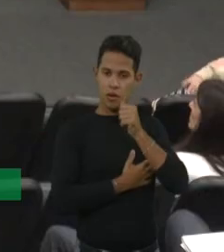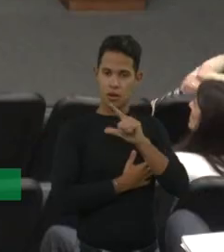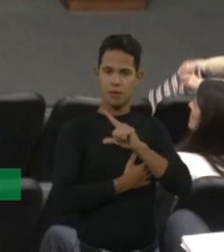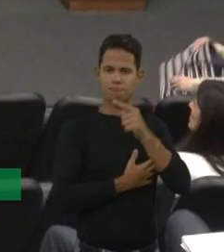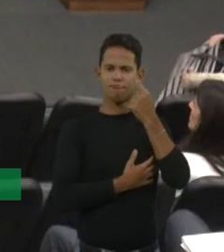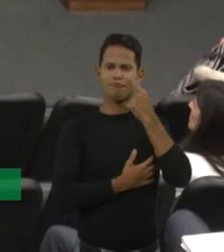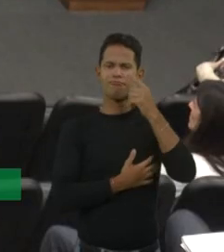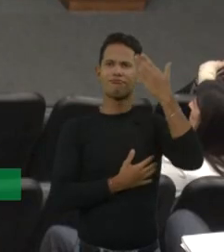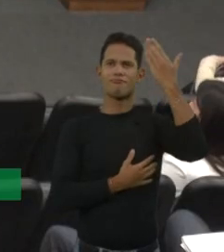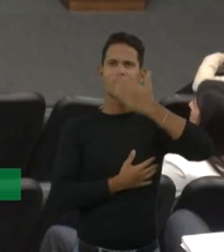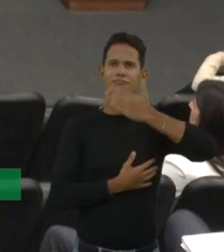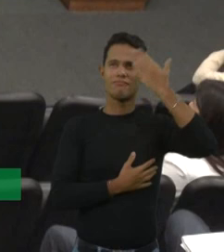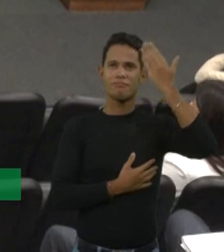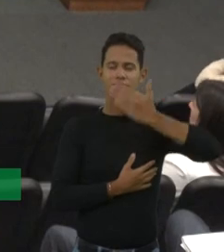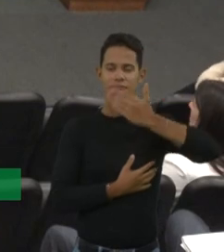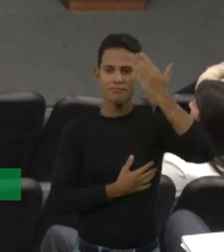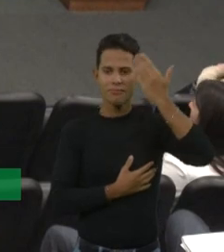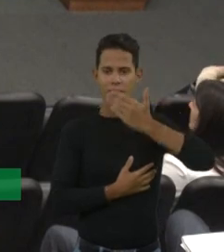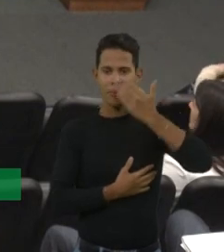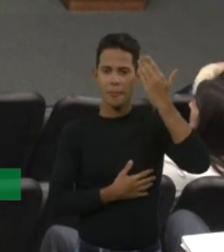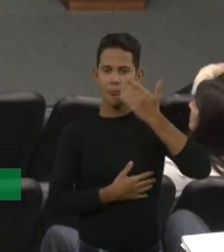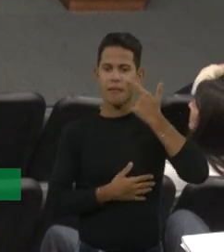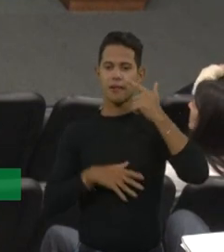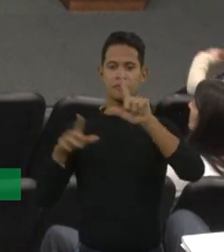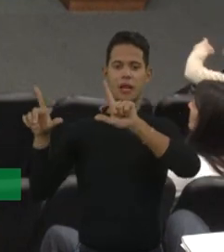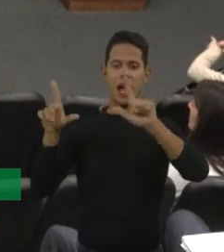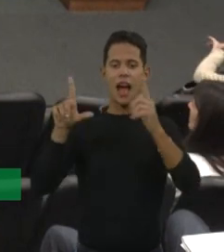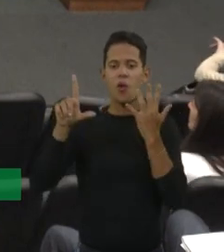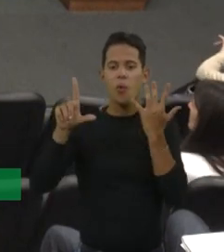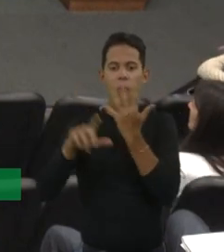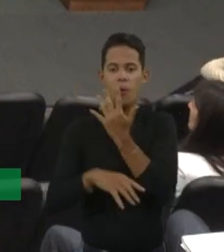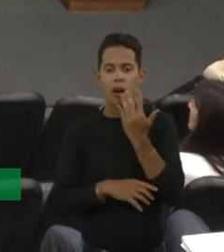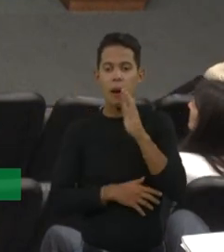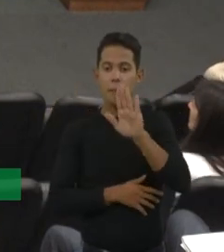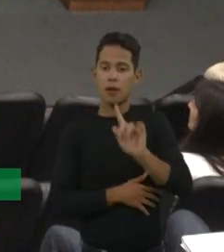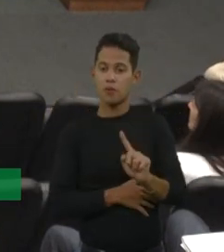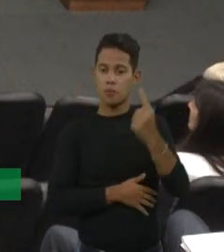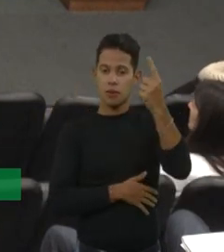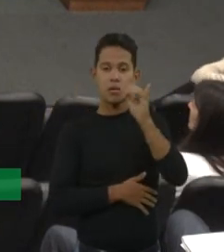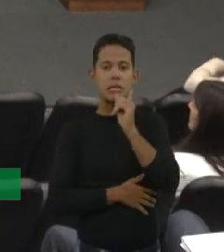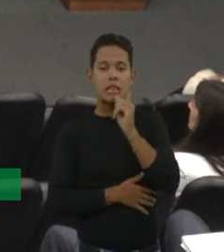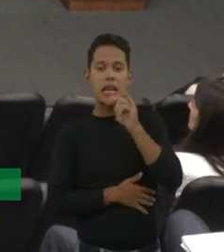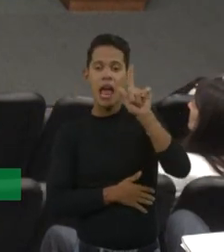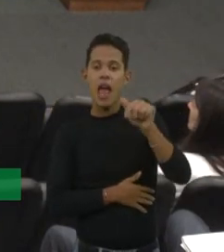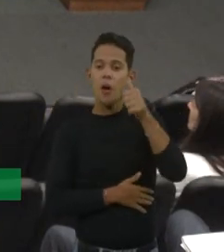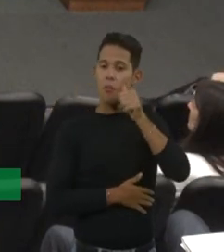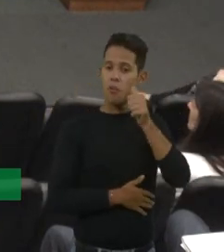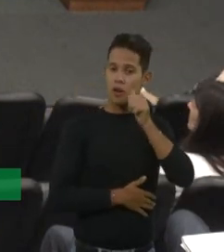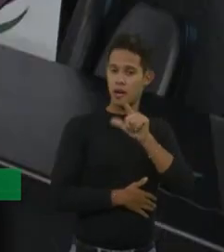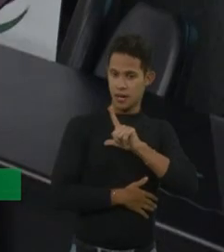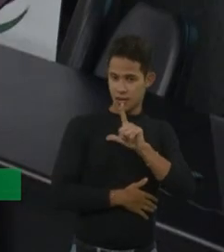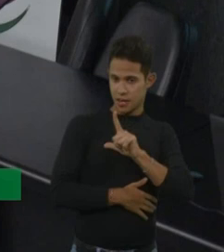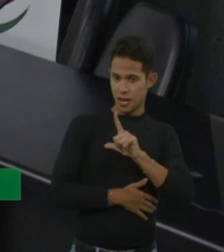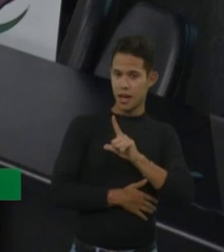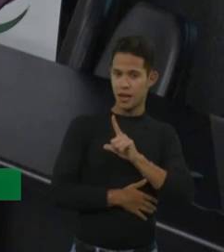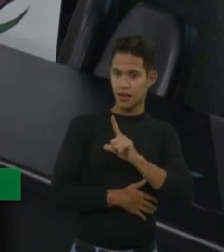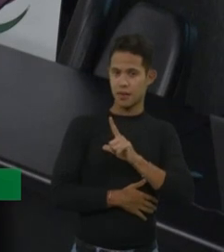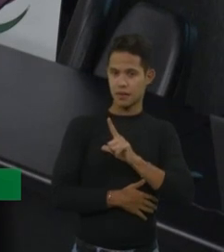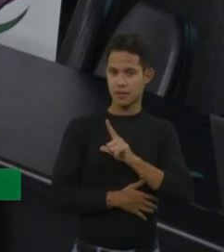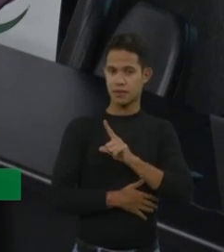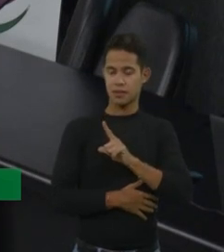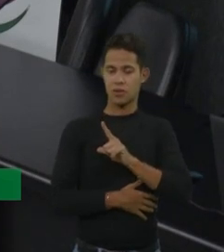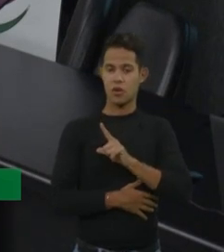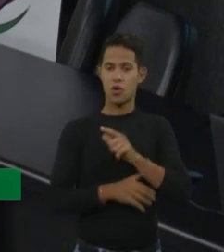bem a cor, mas ali no primeiro caso é uma mulher portadora que tem como